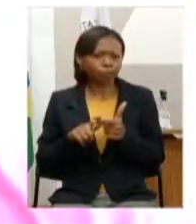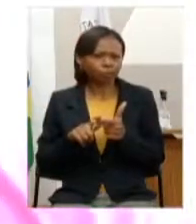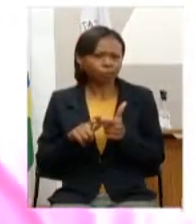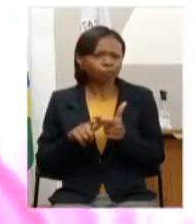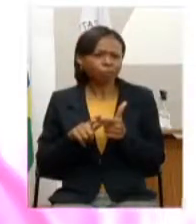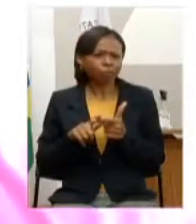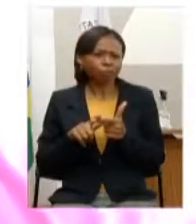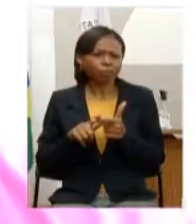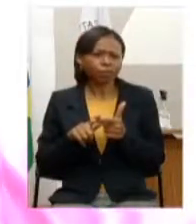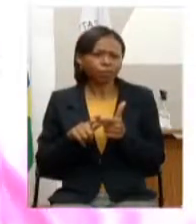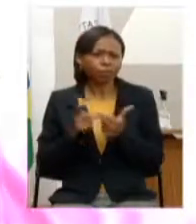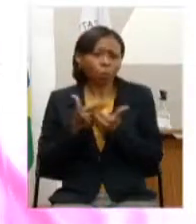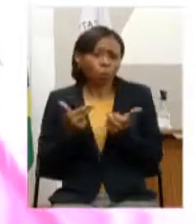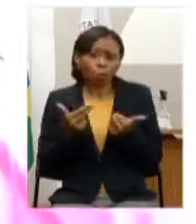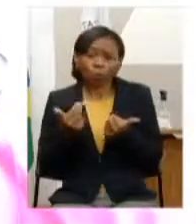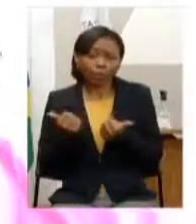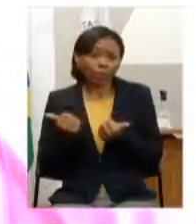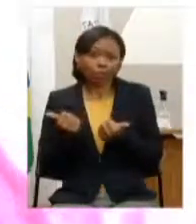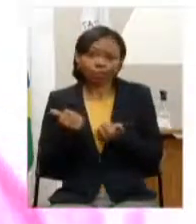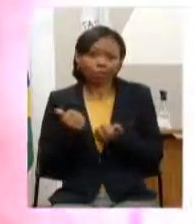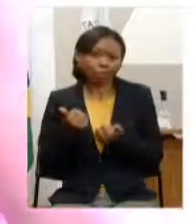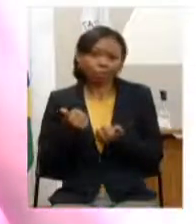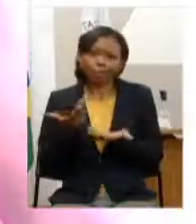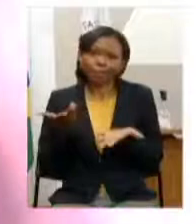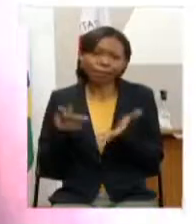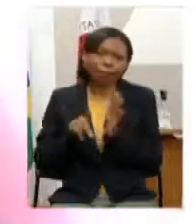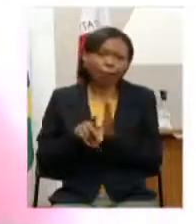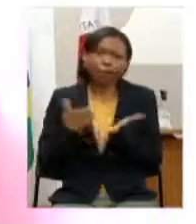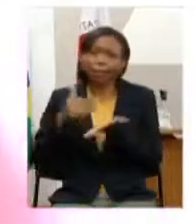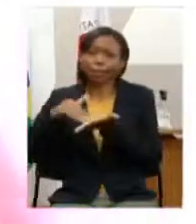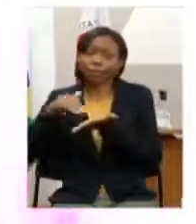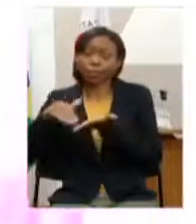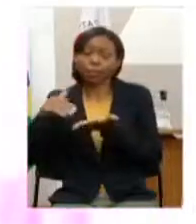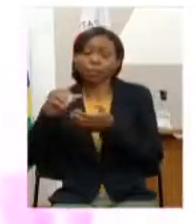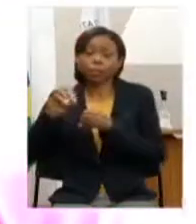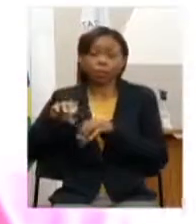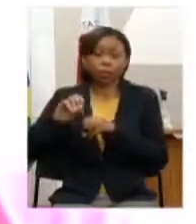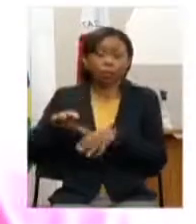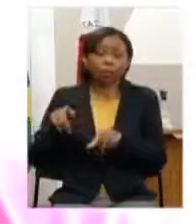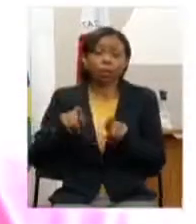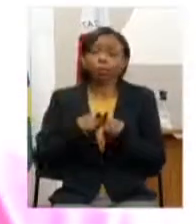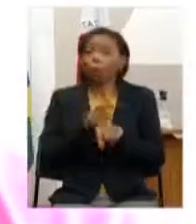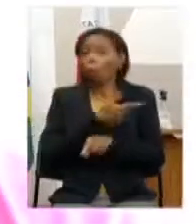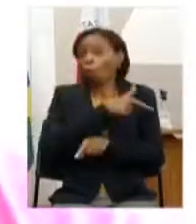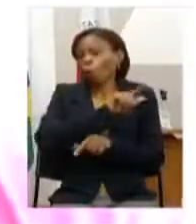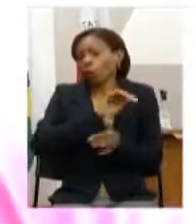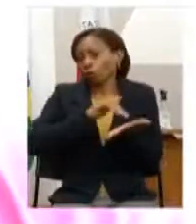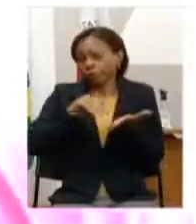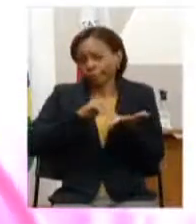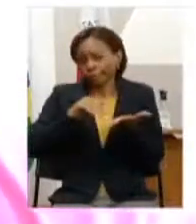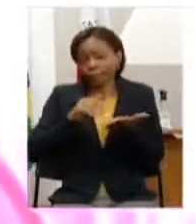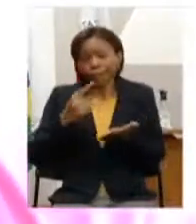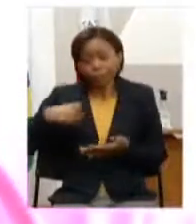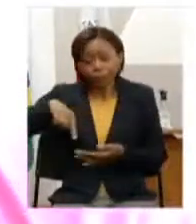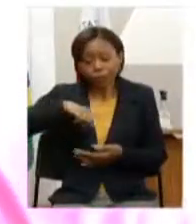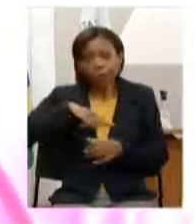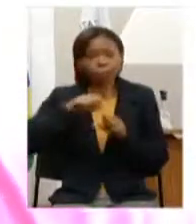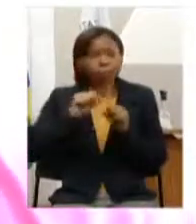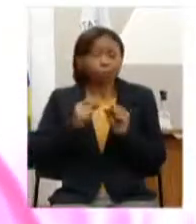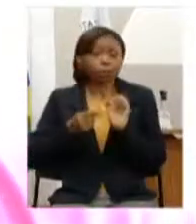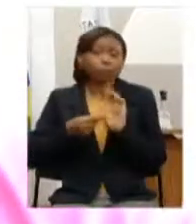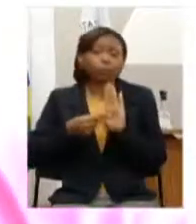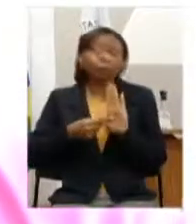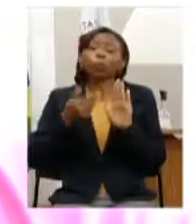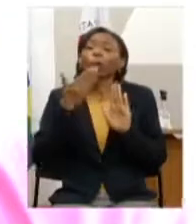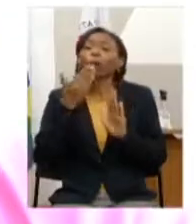Secretaria do Estado de Educação assim como na CEAPA e outras secretarias para que a gente possa apresentar ao governo quais são